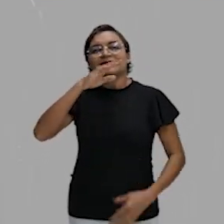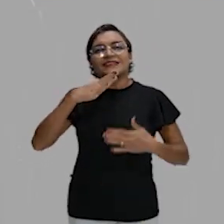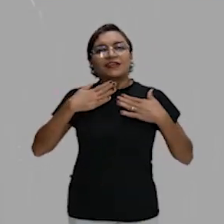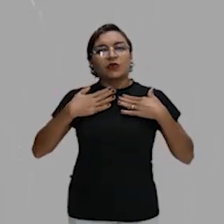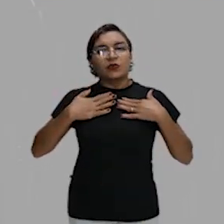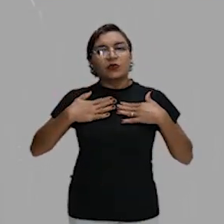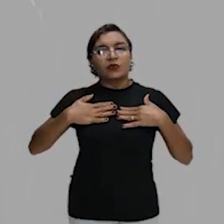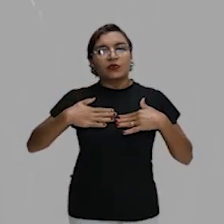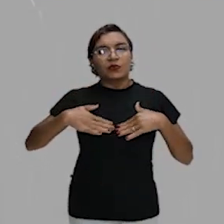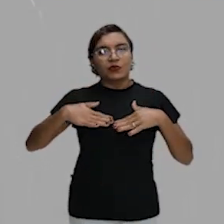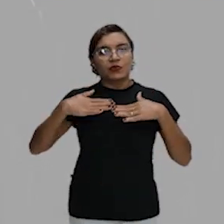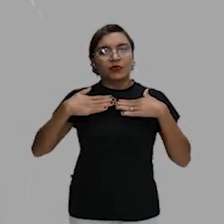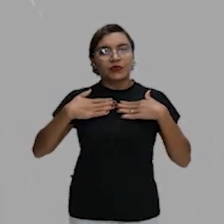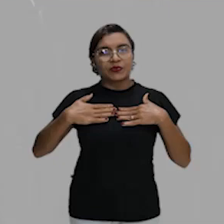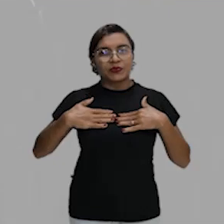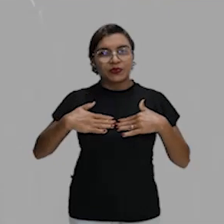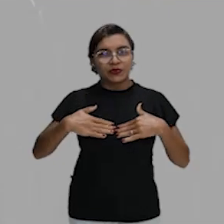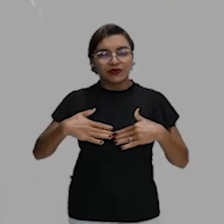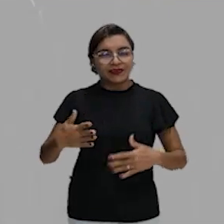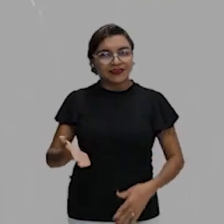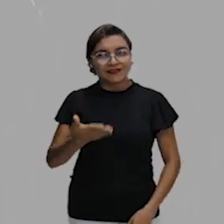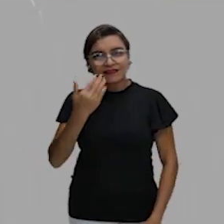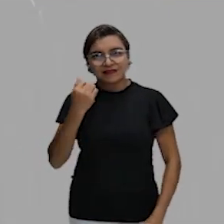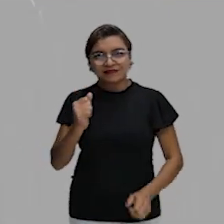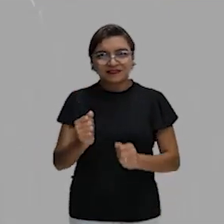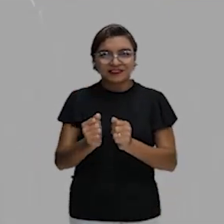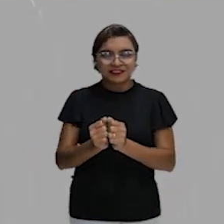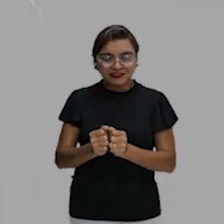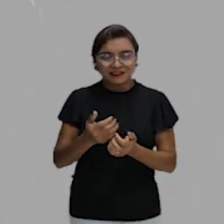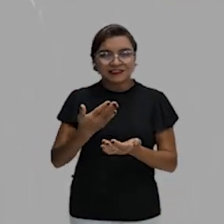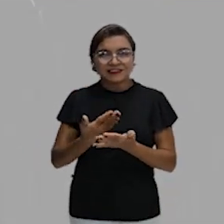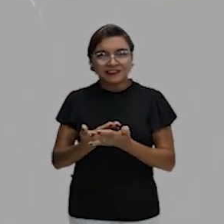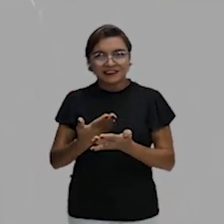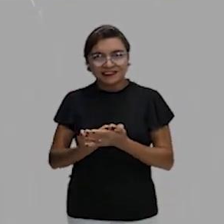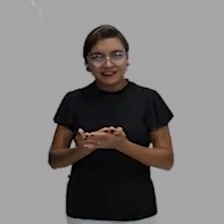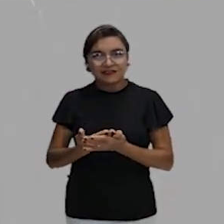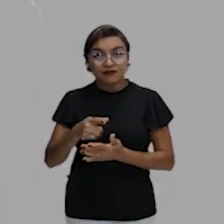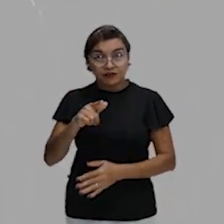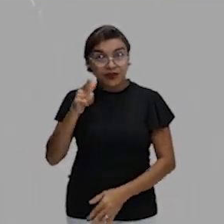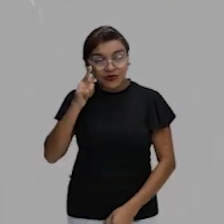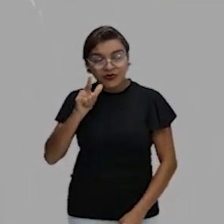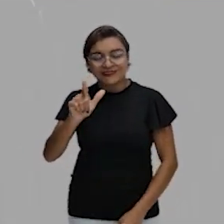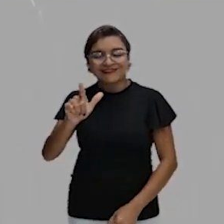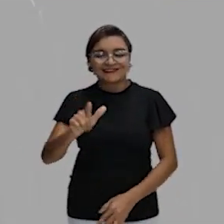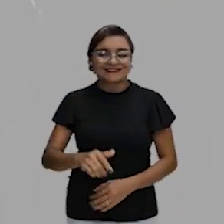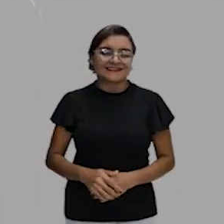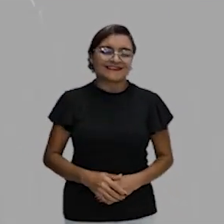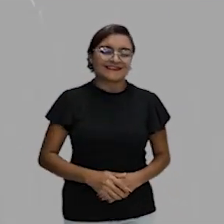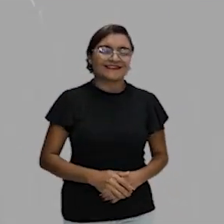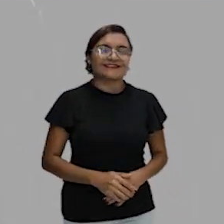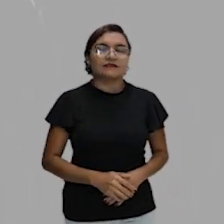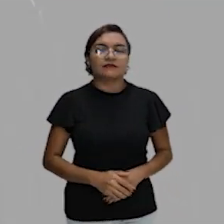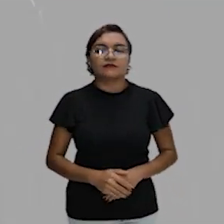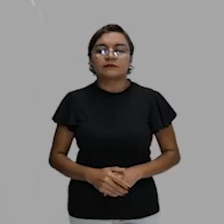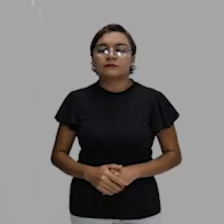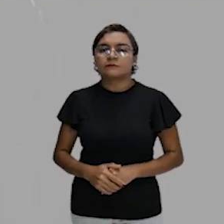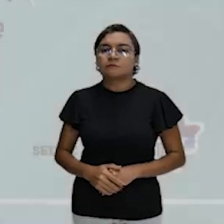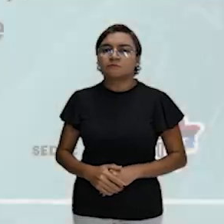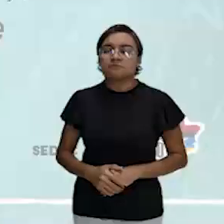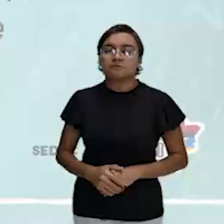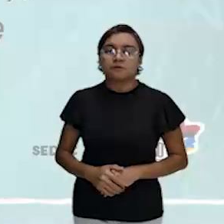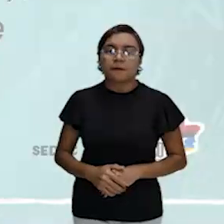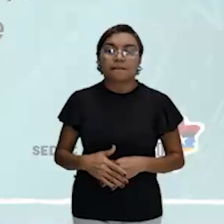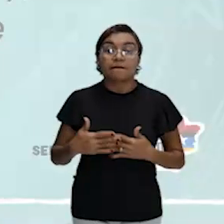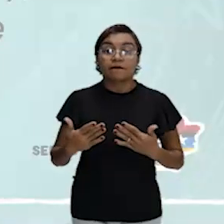Respirou, oxigenou e vem comigo que é sucesso. Gente bonita,